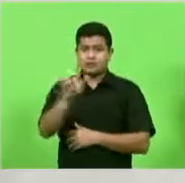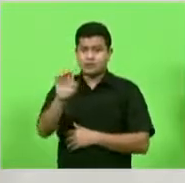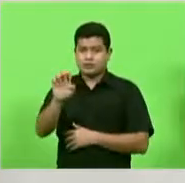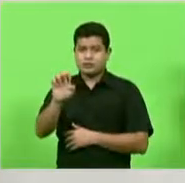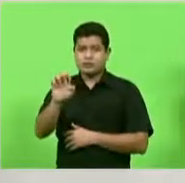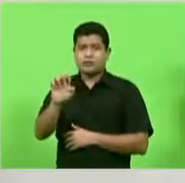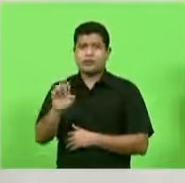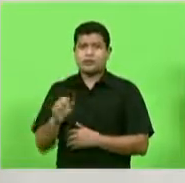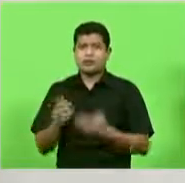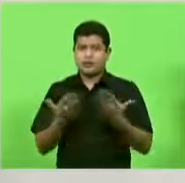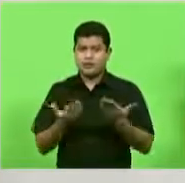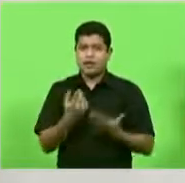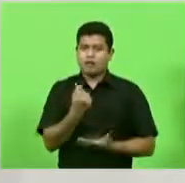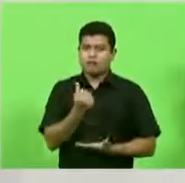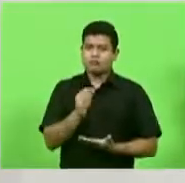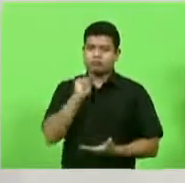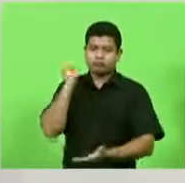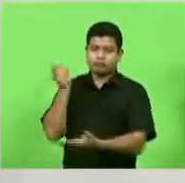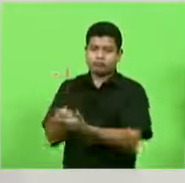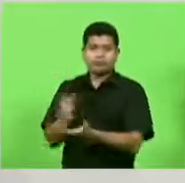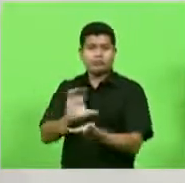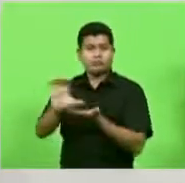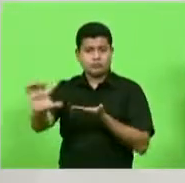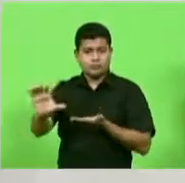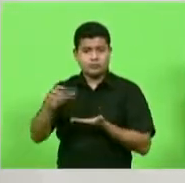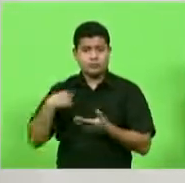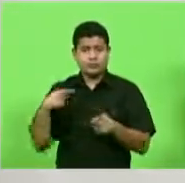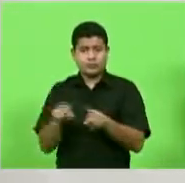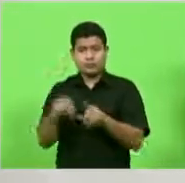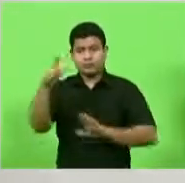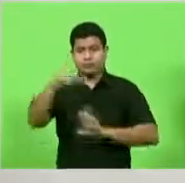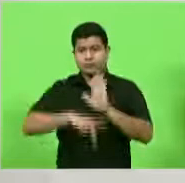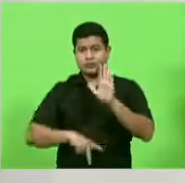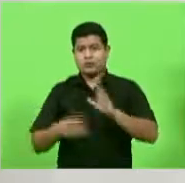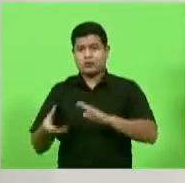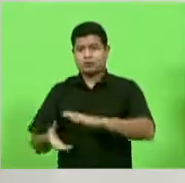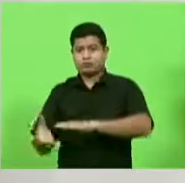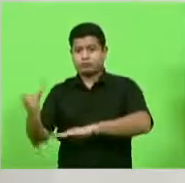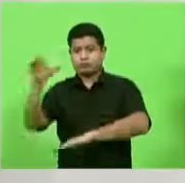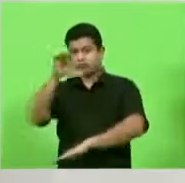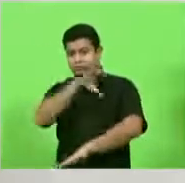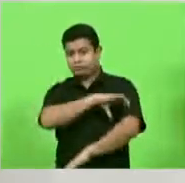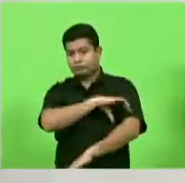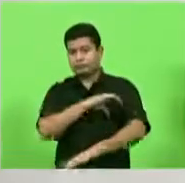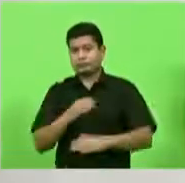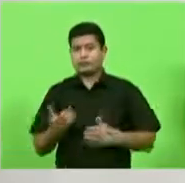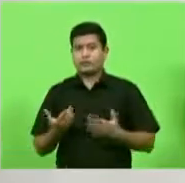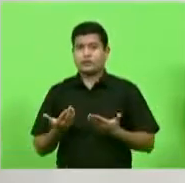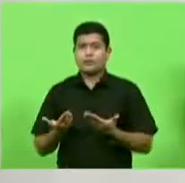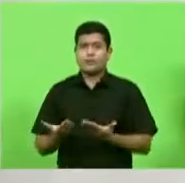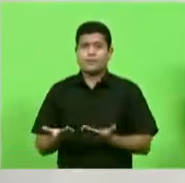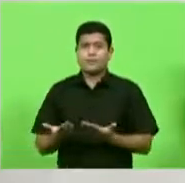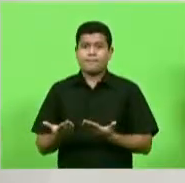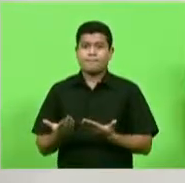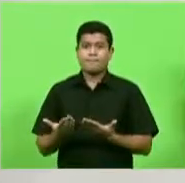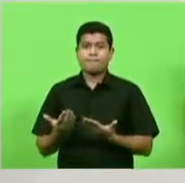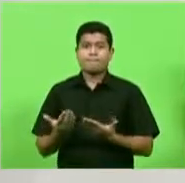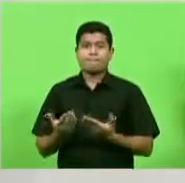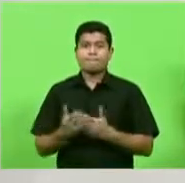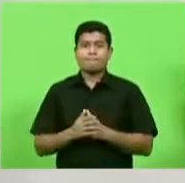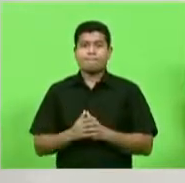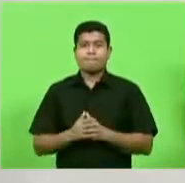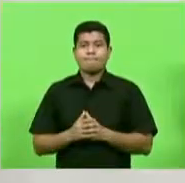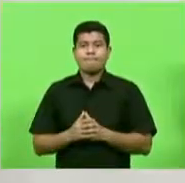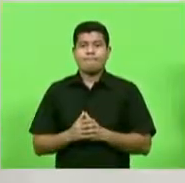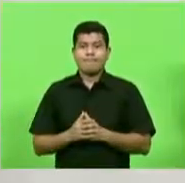A CIG bancou o projeto, assim como também veio com o projeto do elevado no final da nossa Hans